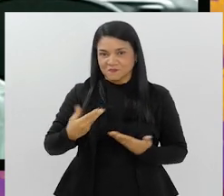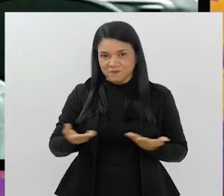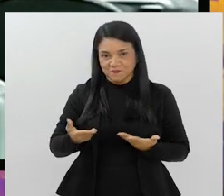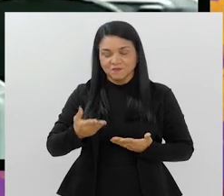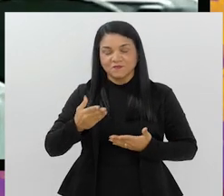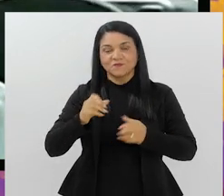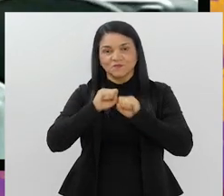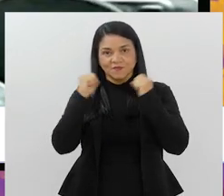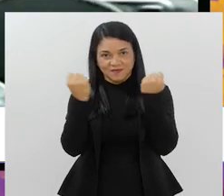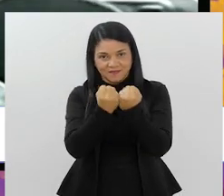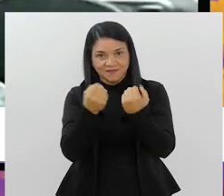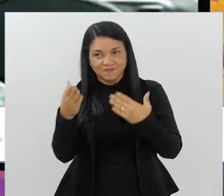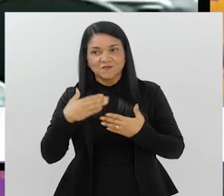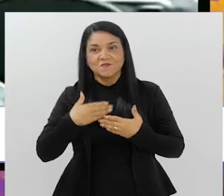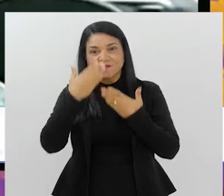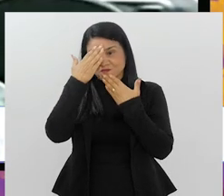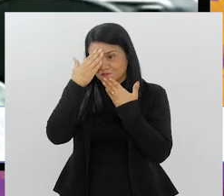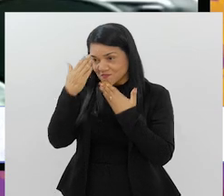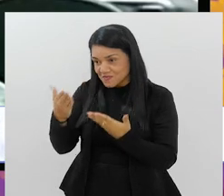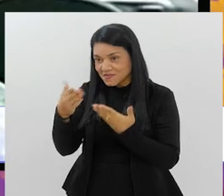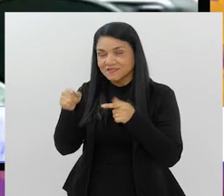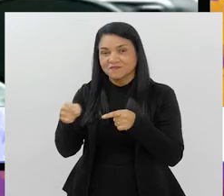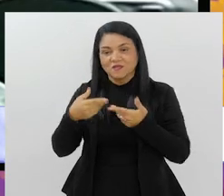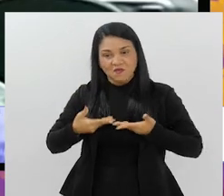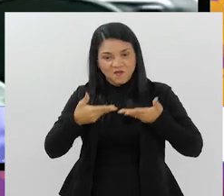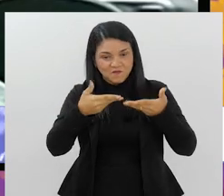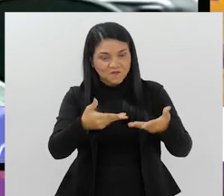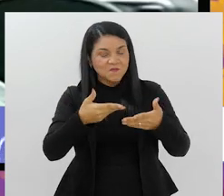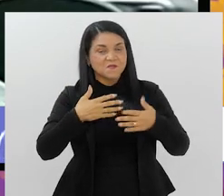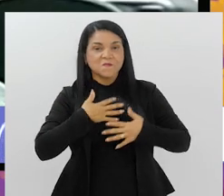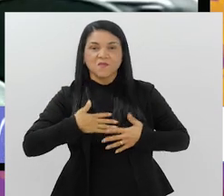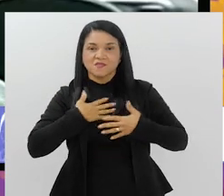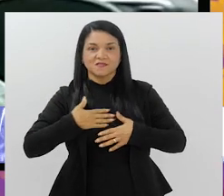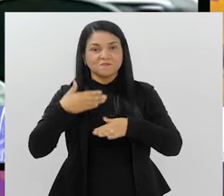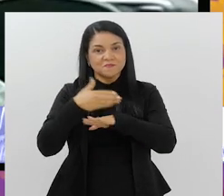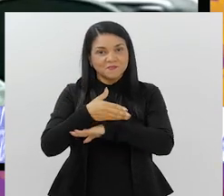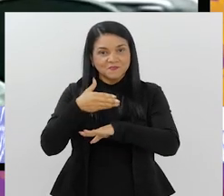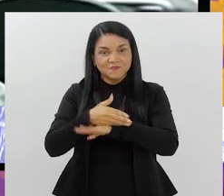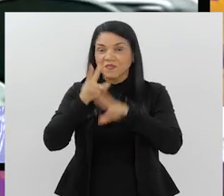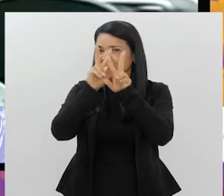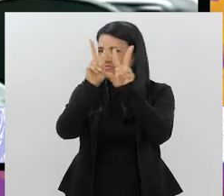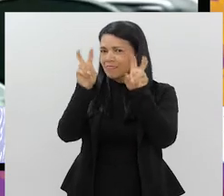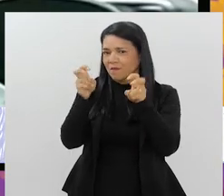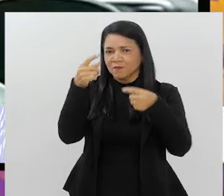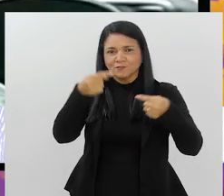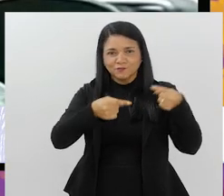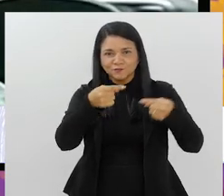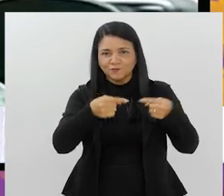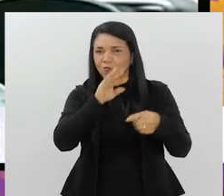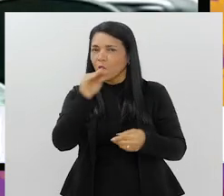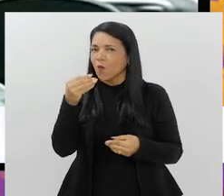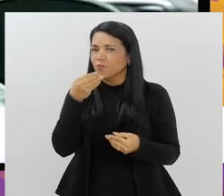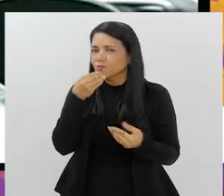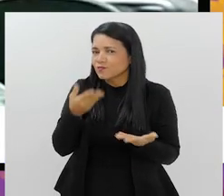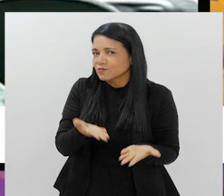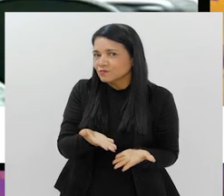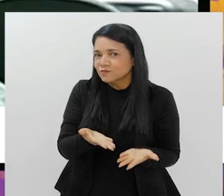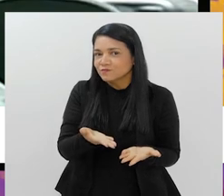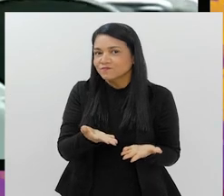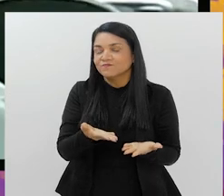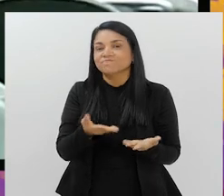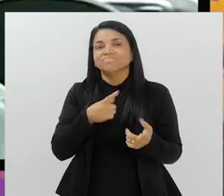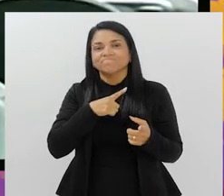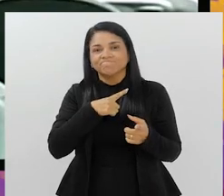Um abraço a você Rui, para os amigos conectados com a gente no Arena. Sempre é um prazer participar, ainda mais falando de um tema tão oportuno, né?